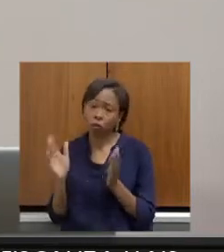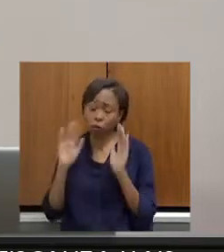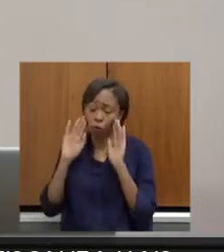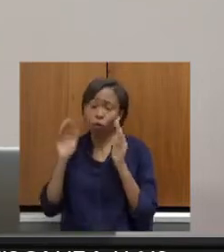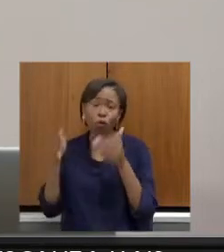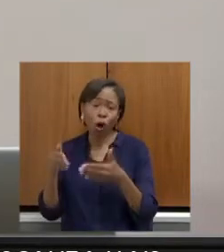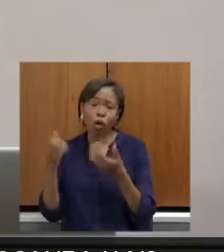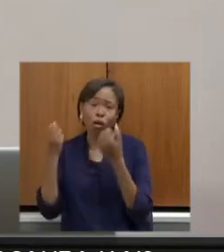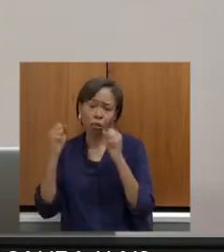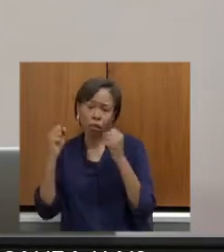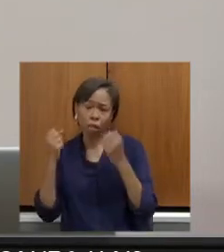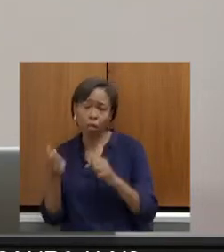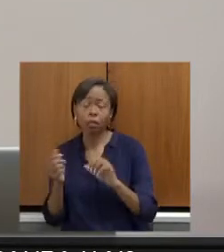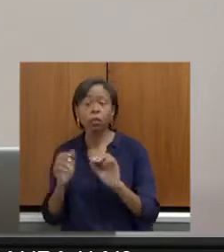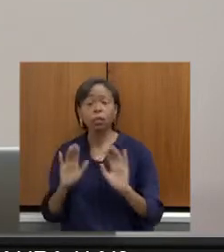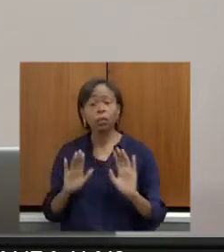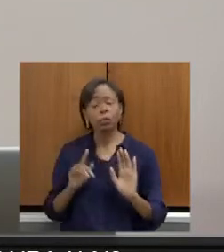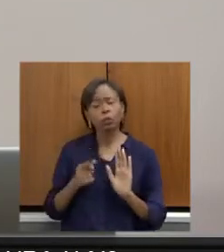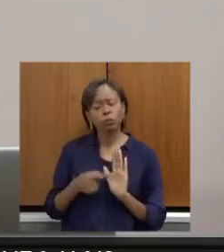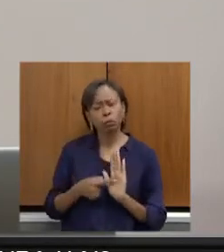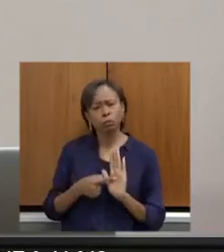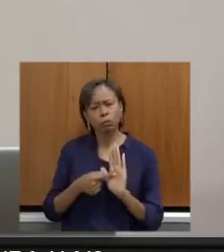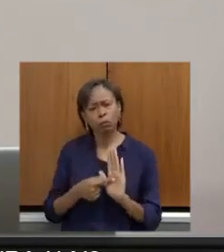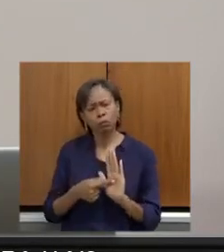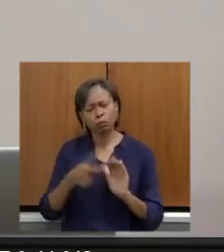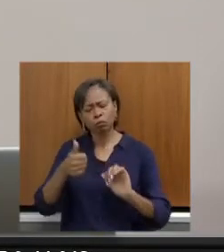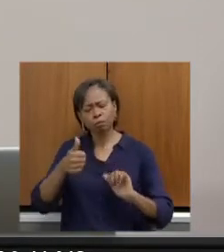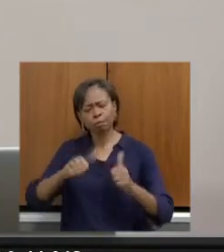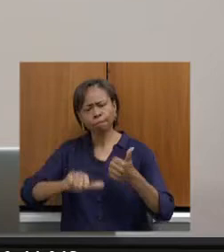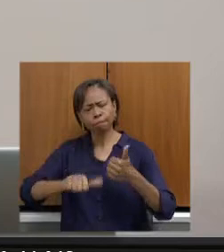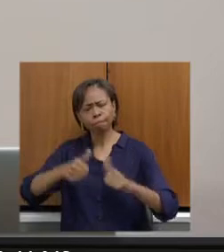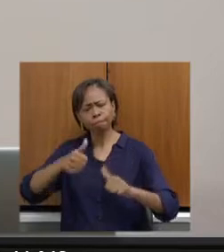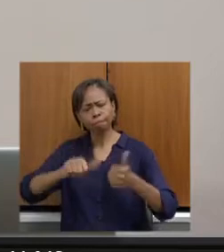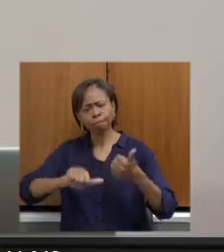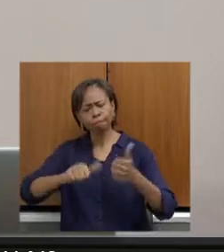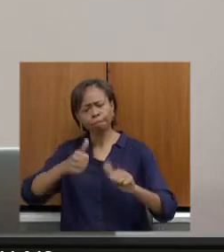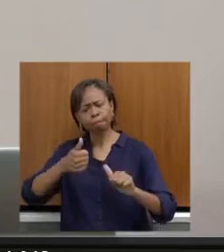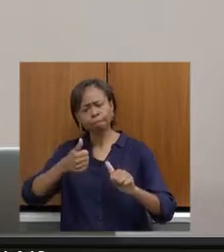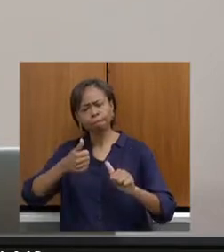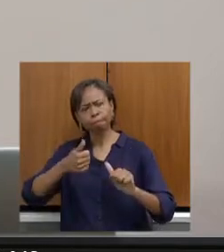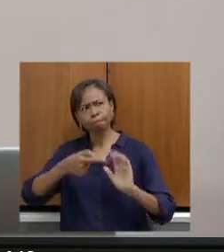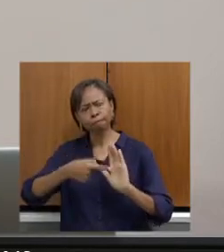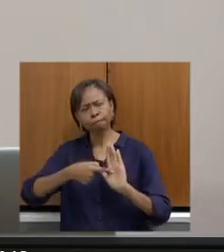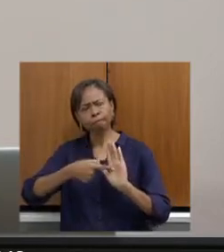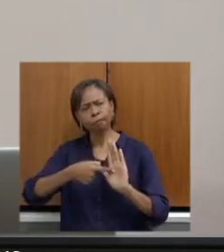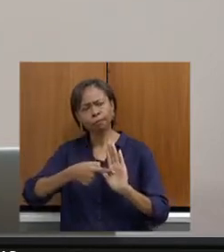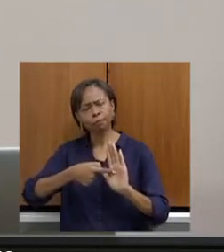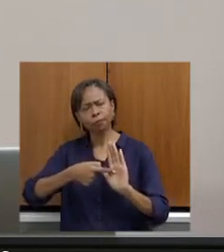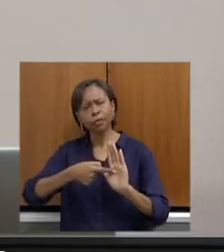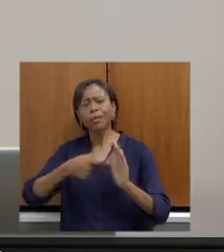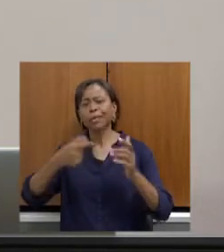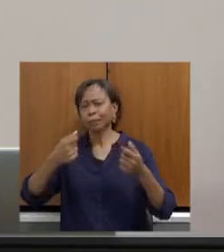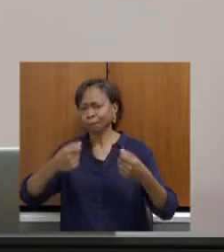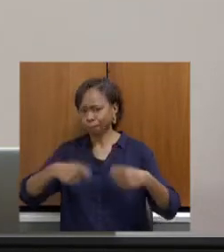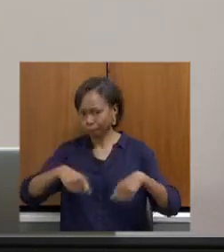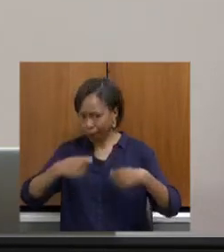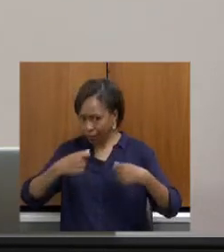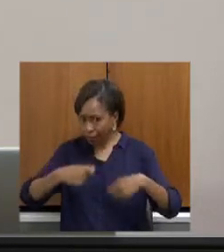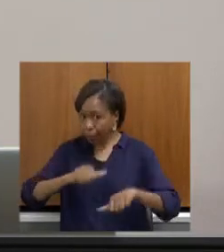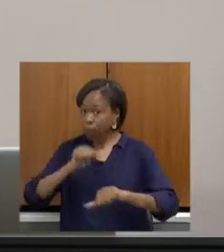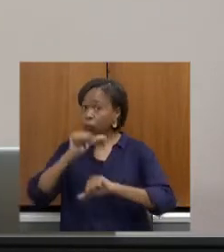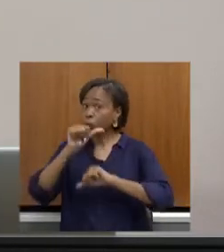nesse primeiro momento que você é presença sobre o diagnóstico, a gente começa a entender que precisamos de uma mudança profunda